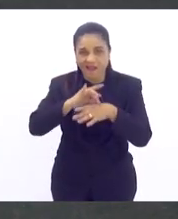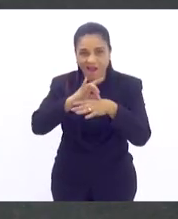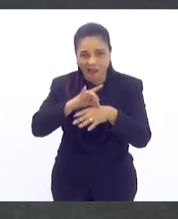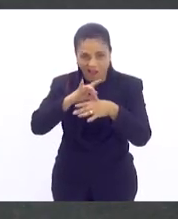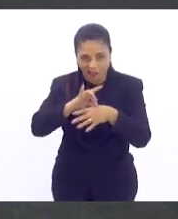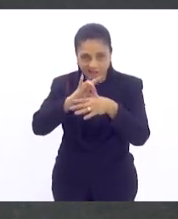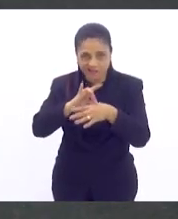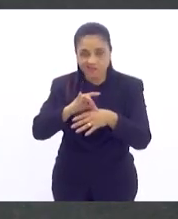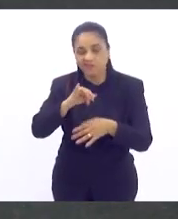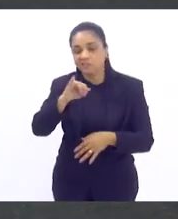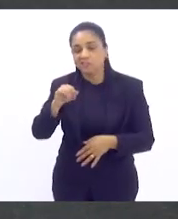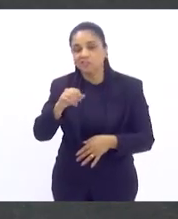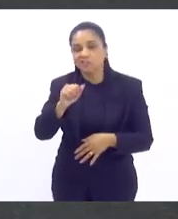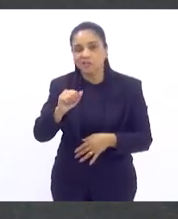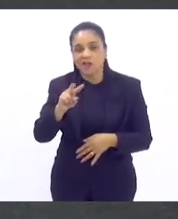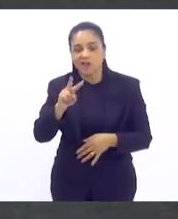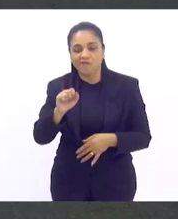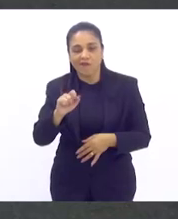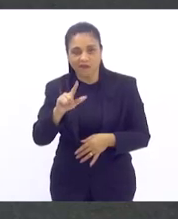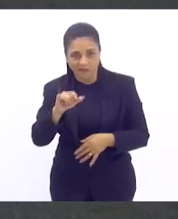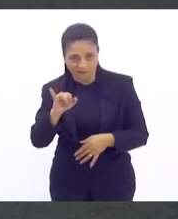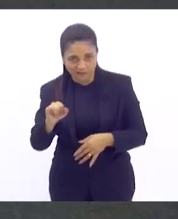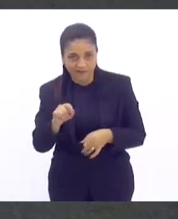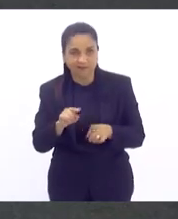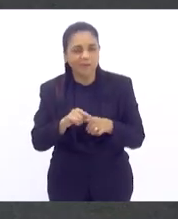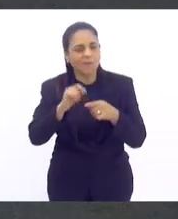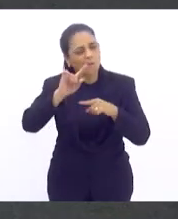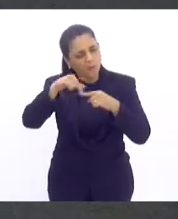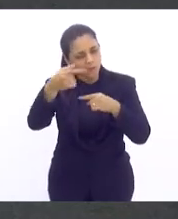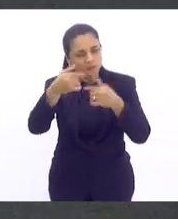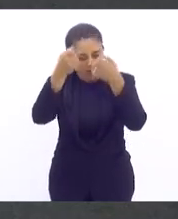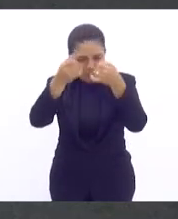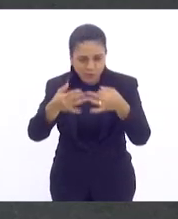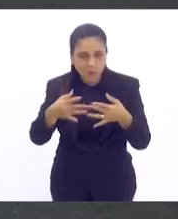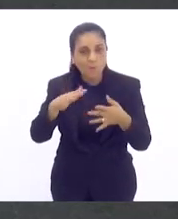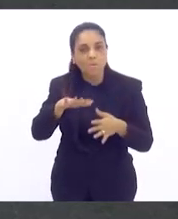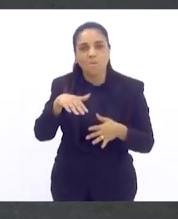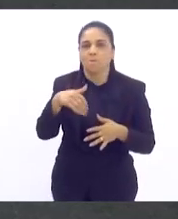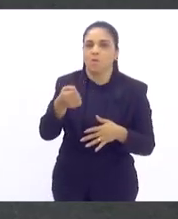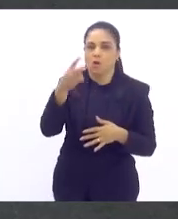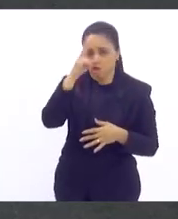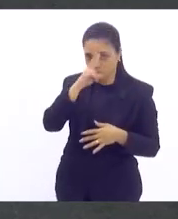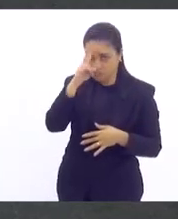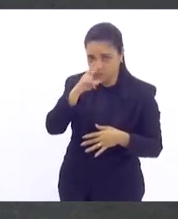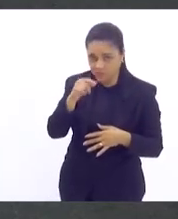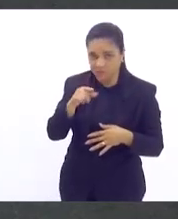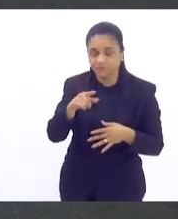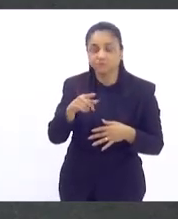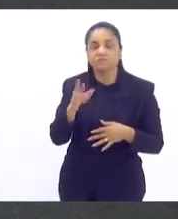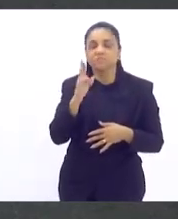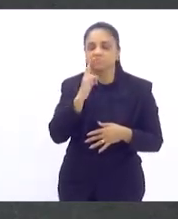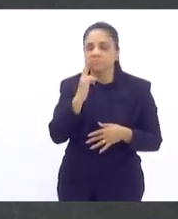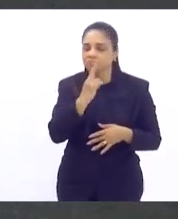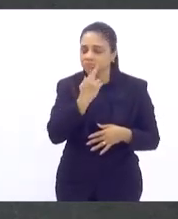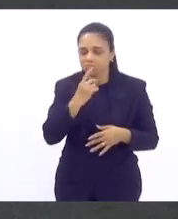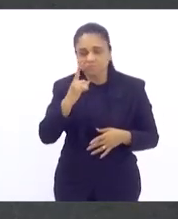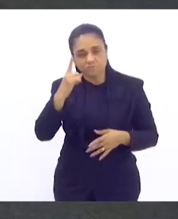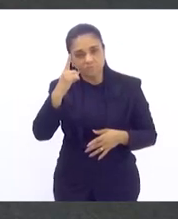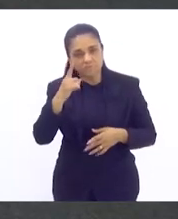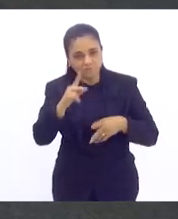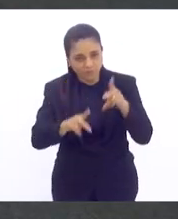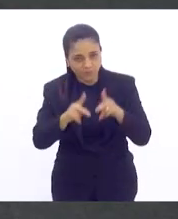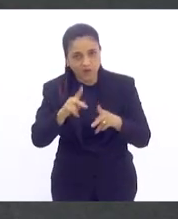cometido em Friburgo. Bom, depois eu conto melhor essa história. O eu quero dizer é que o restaurante popular é uma grande ideia, é muito necessário. Em